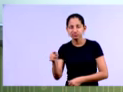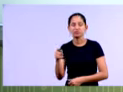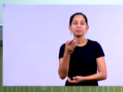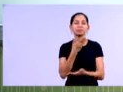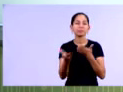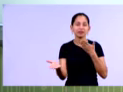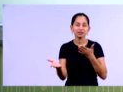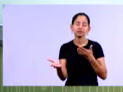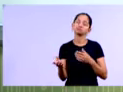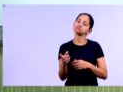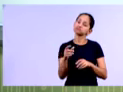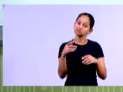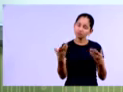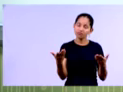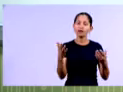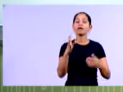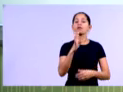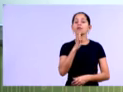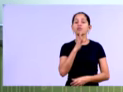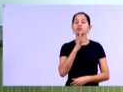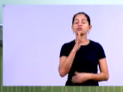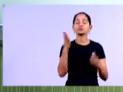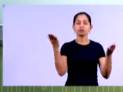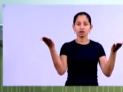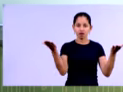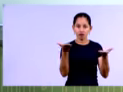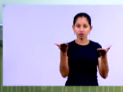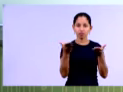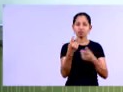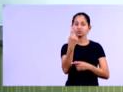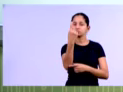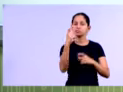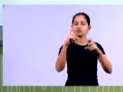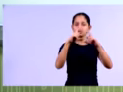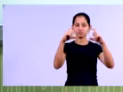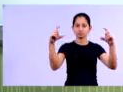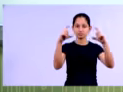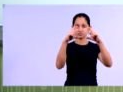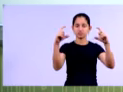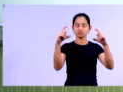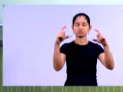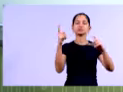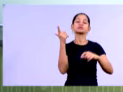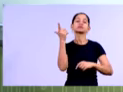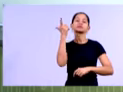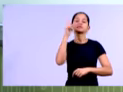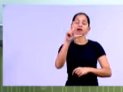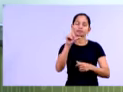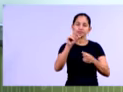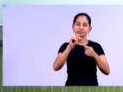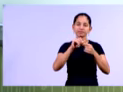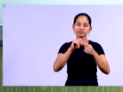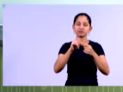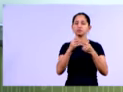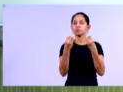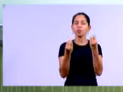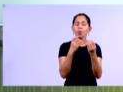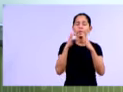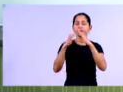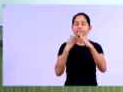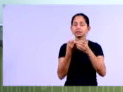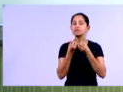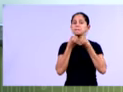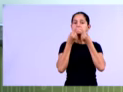ok? Nós vamos conhecer agora, né, uma equação dos métodos de previsão de falência. É